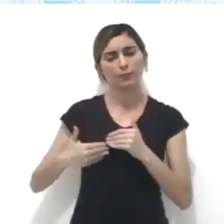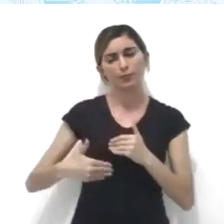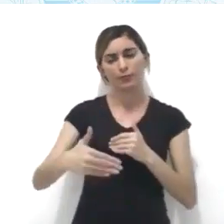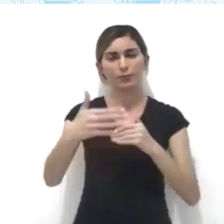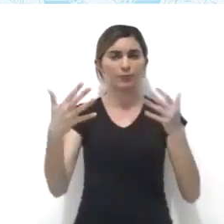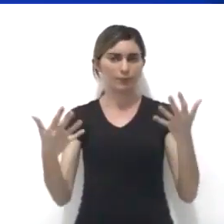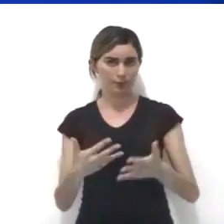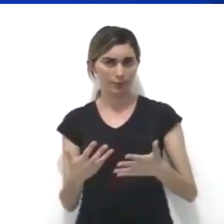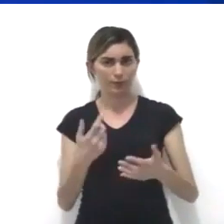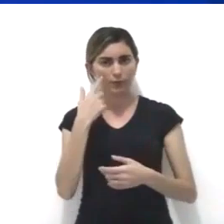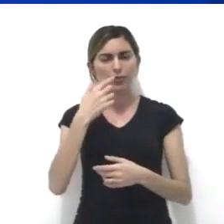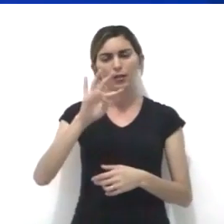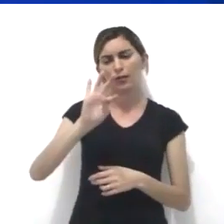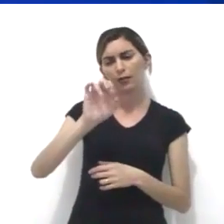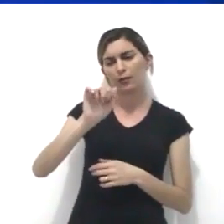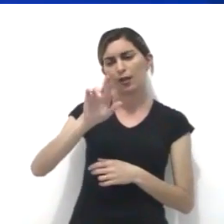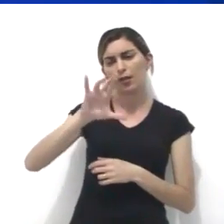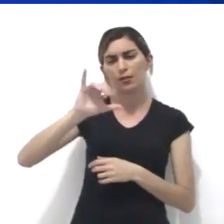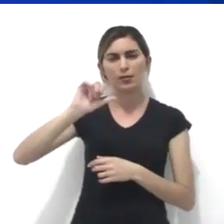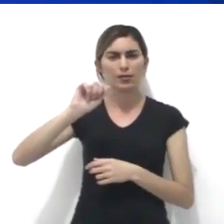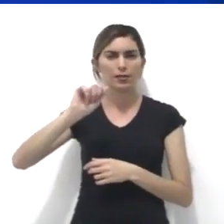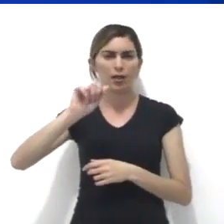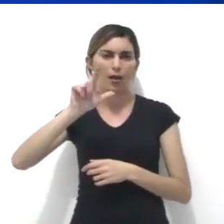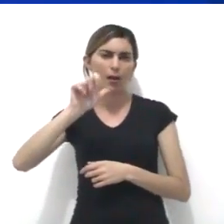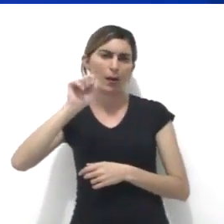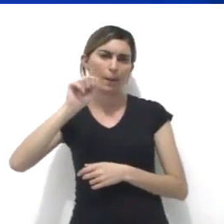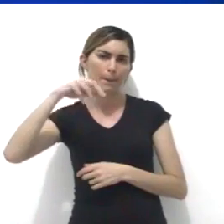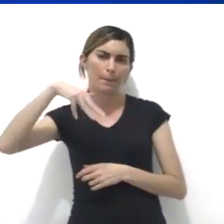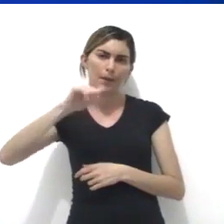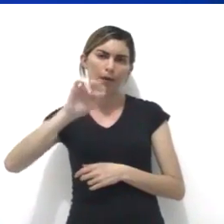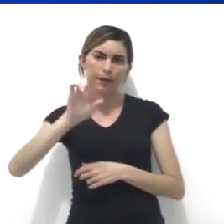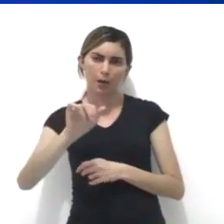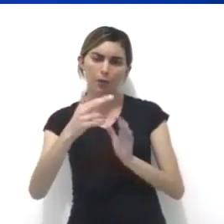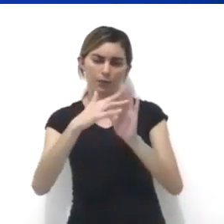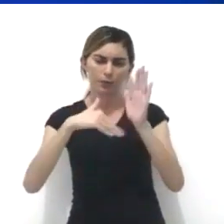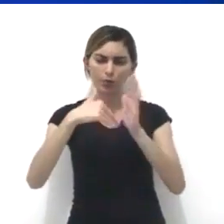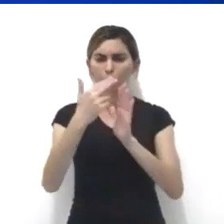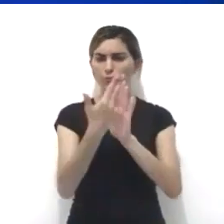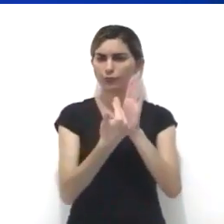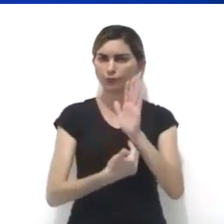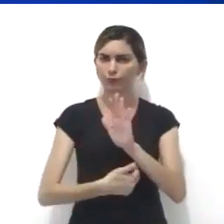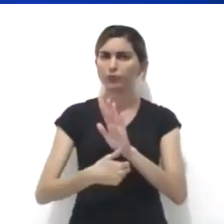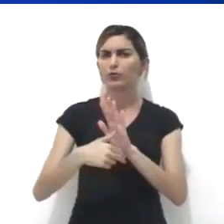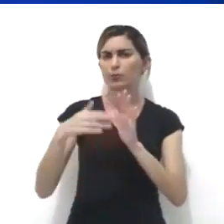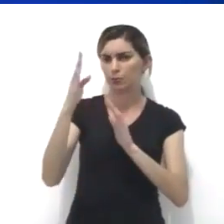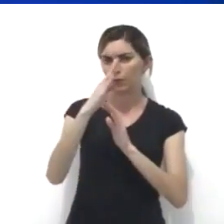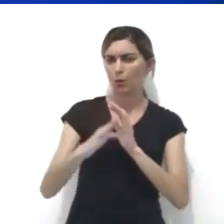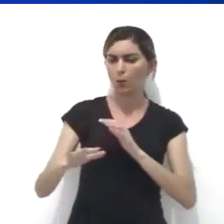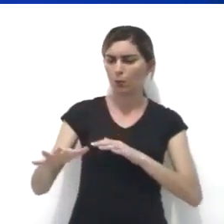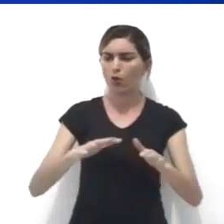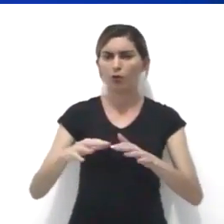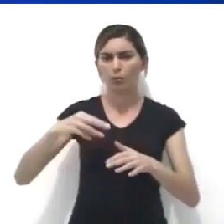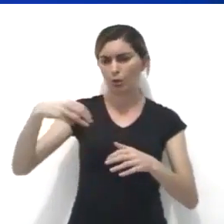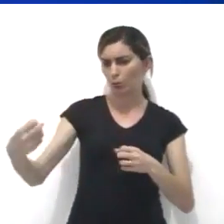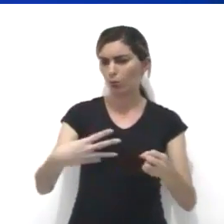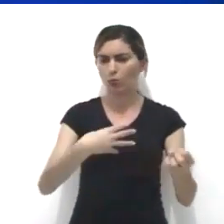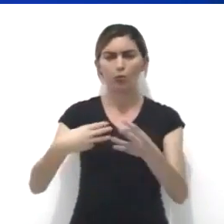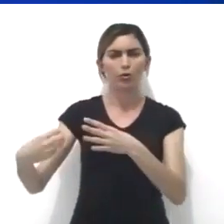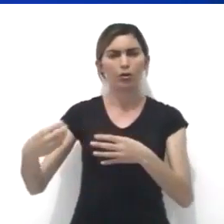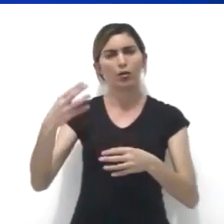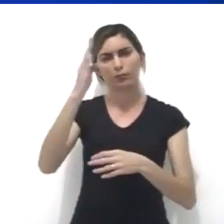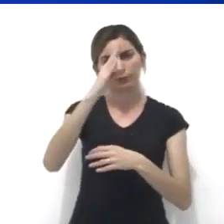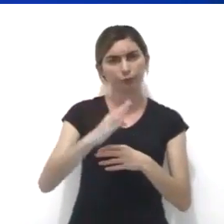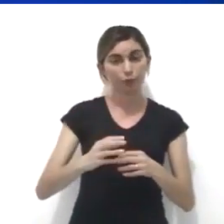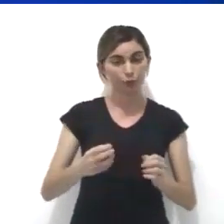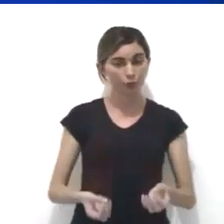partir de agora. Tarsila do Amaral, pintora e desenhista brasileira, fez parte do movimento modernista do Brasil.